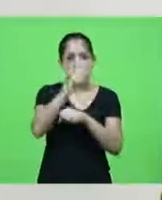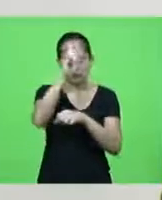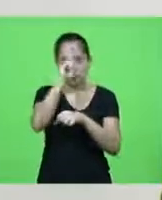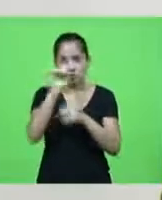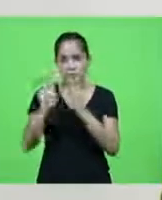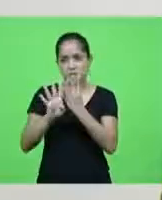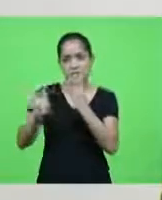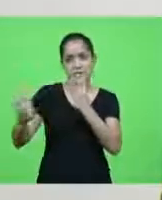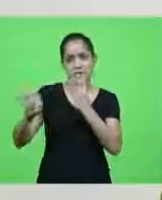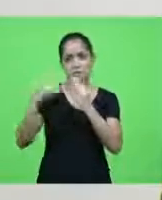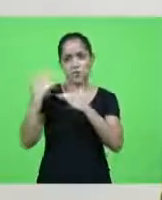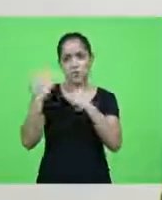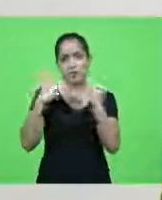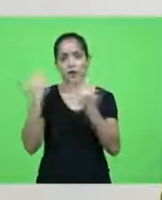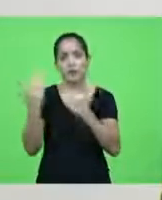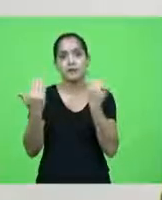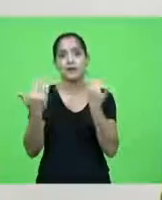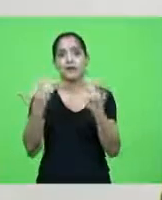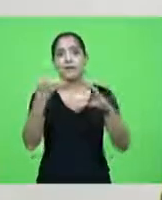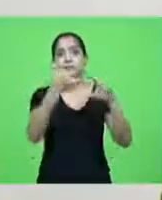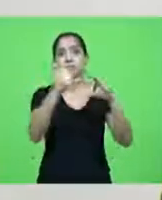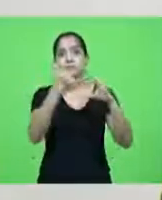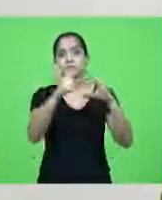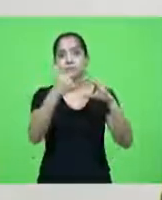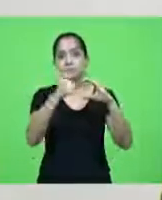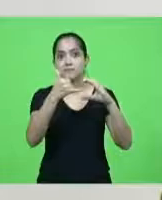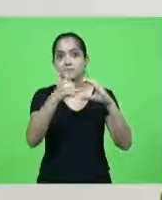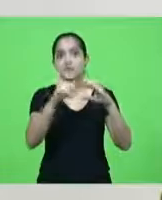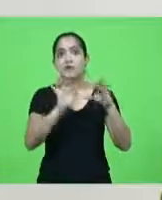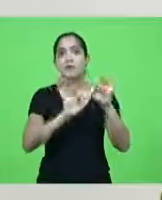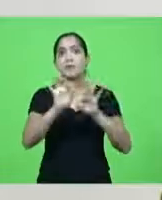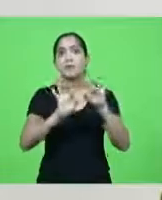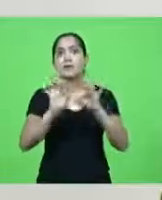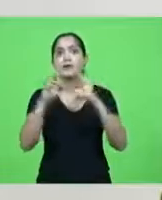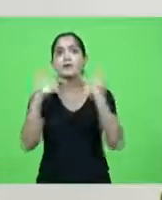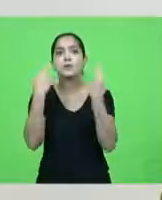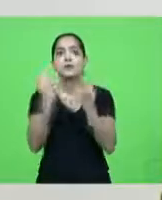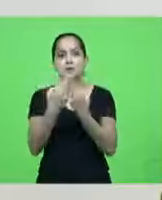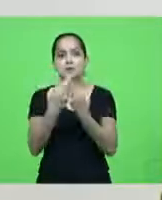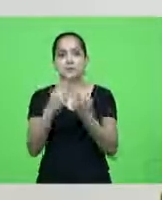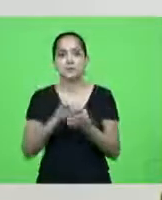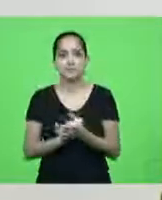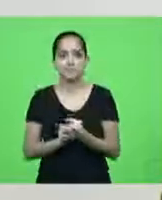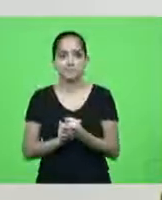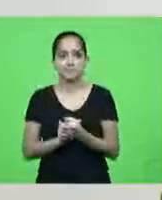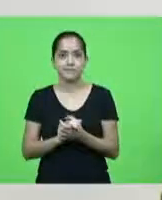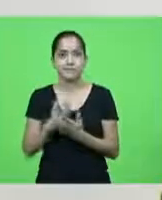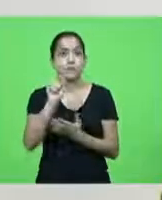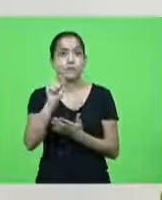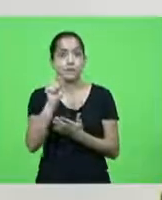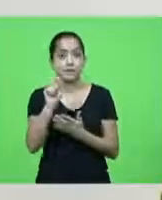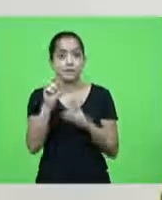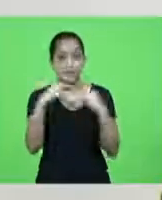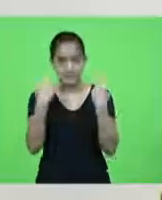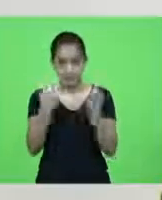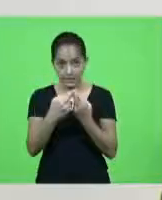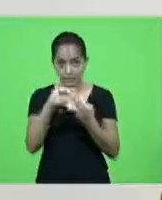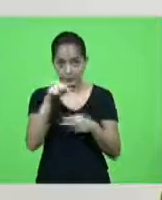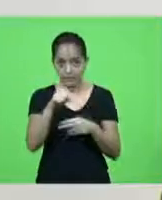a Celesc dia 11 vai fazer uma reunião do conselho é que na reunião do conselho